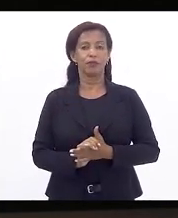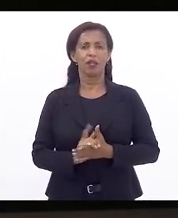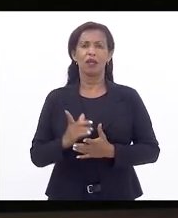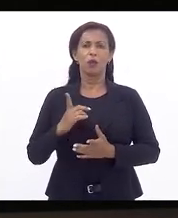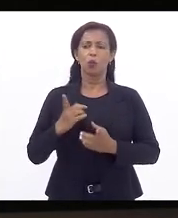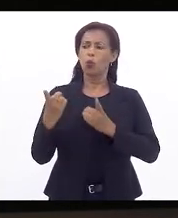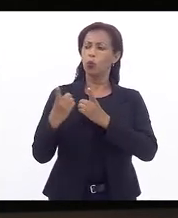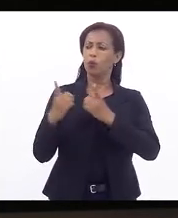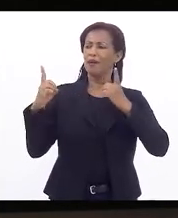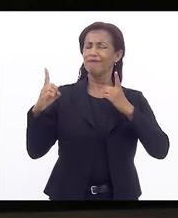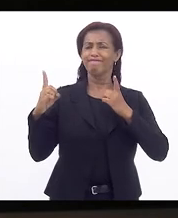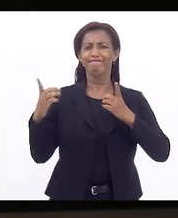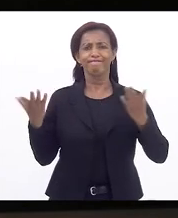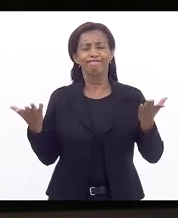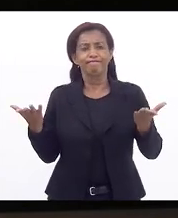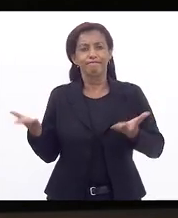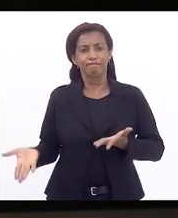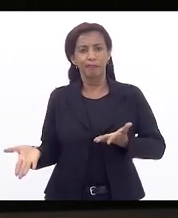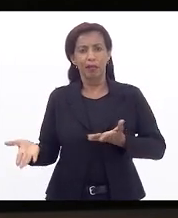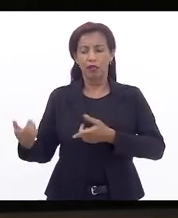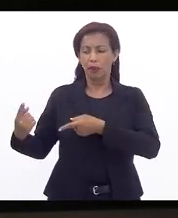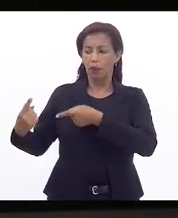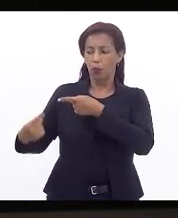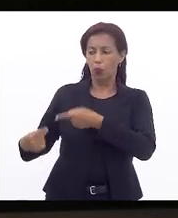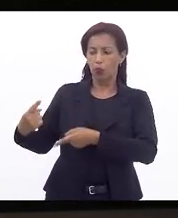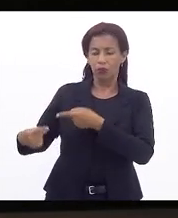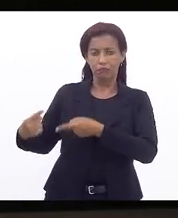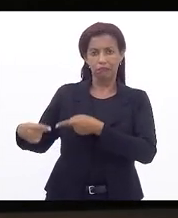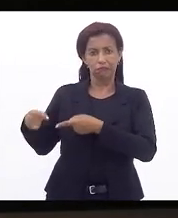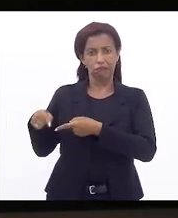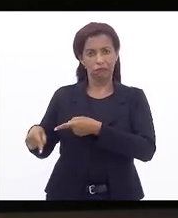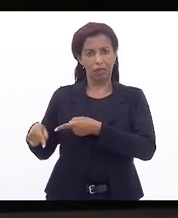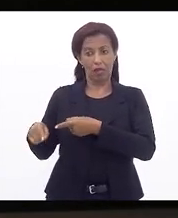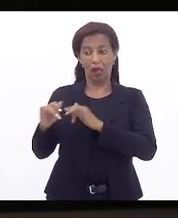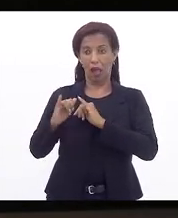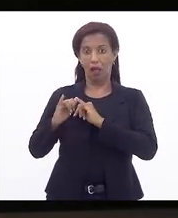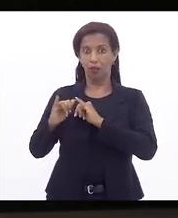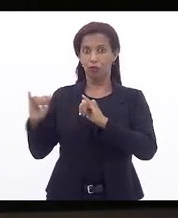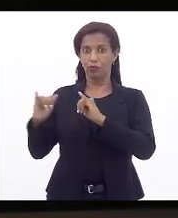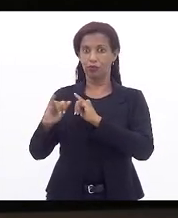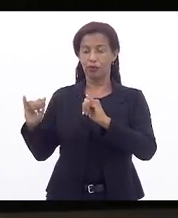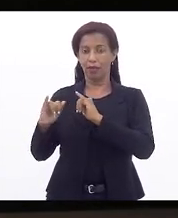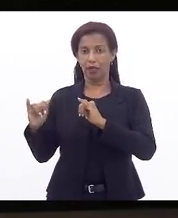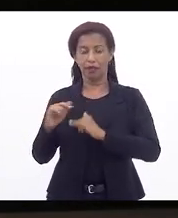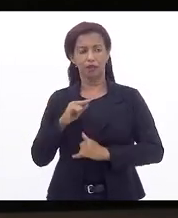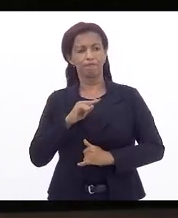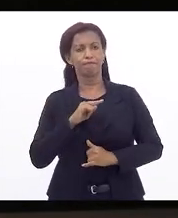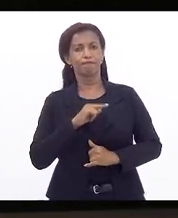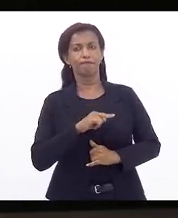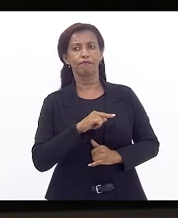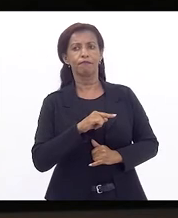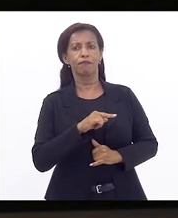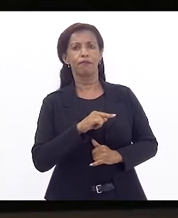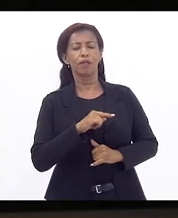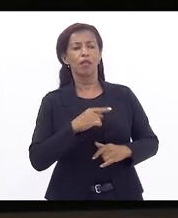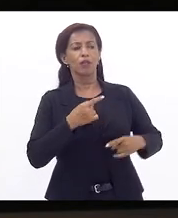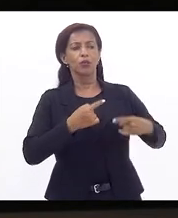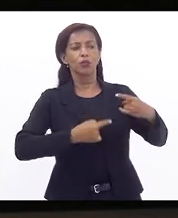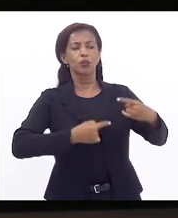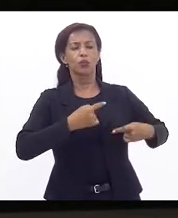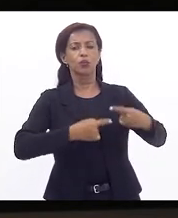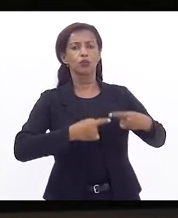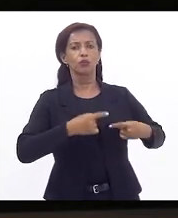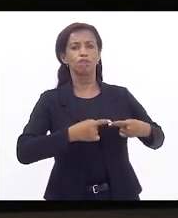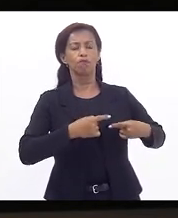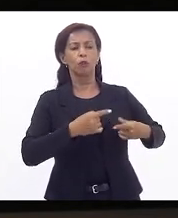desencontro entre políticas anunciadas e as políticas